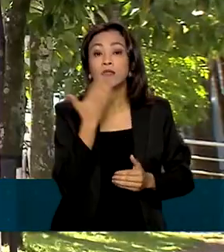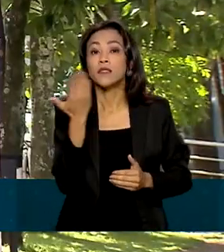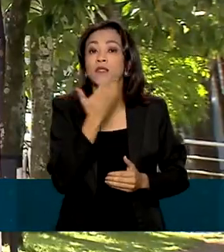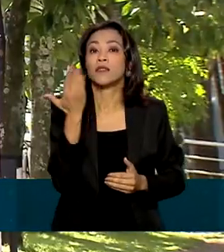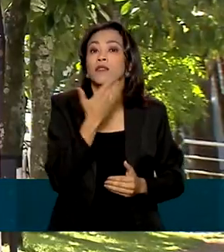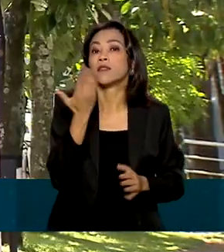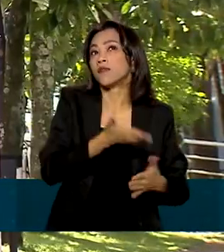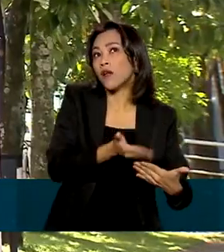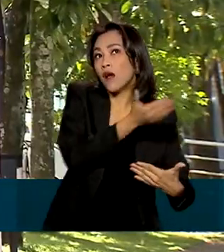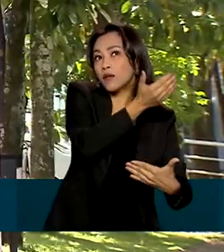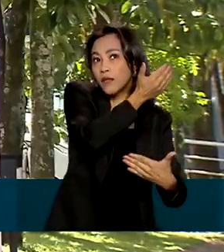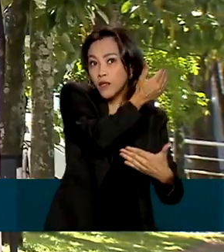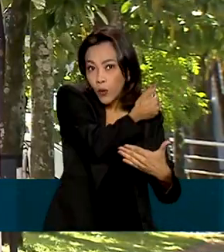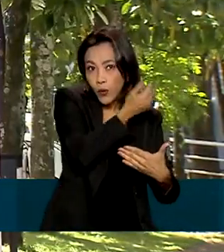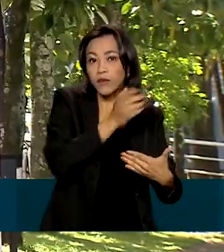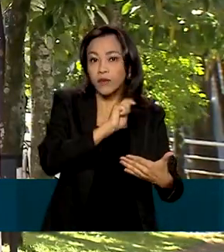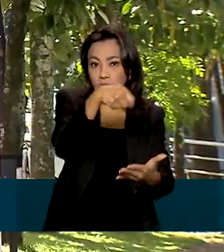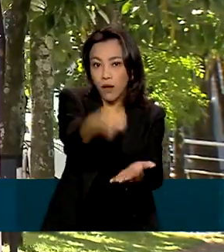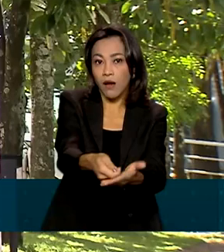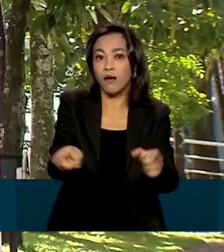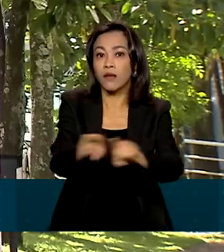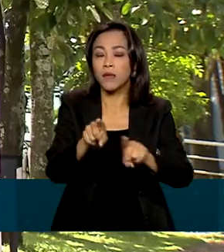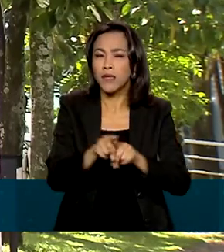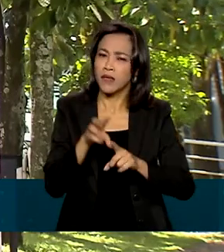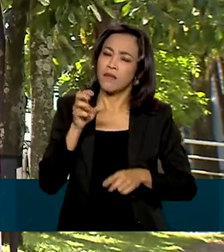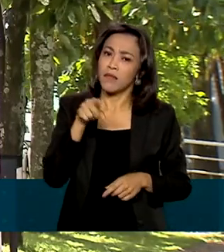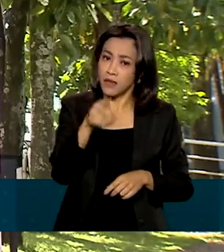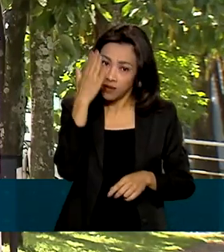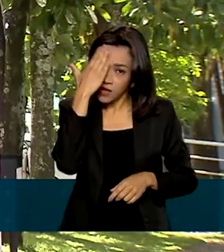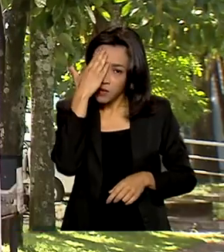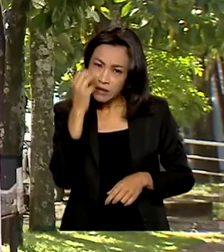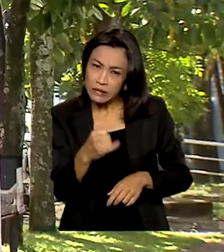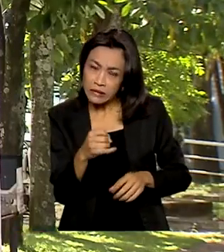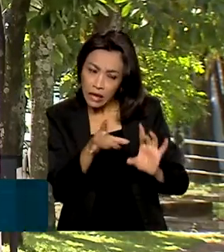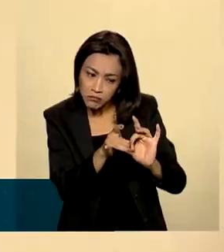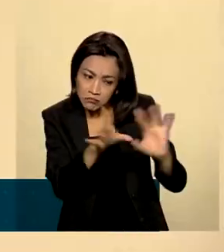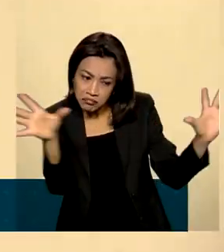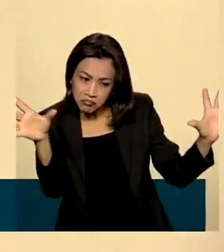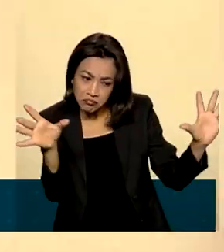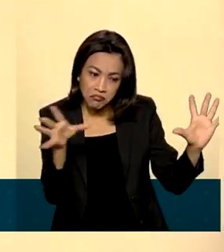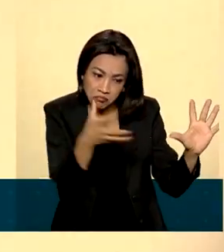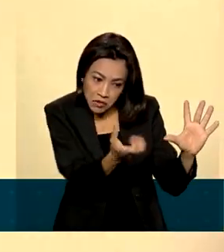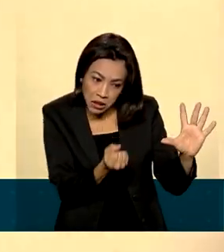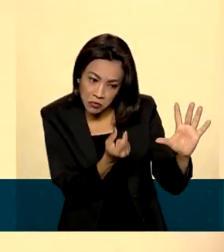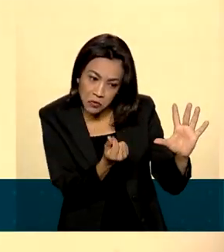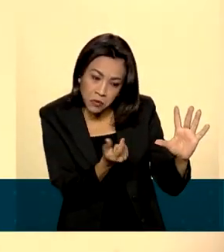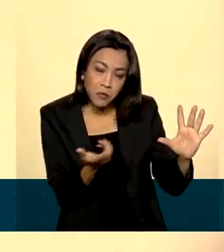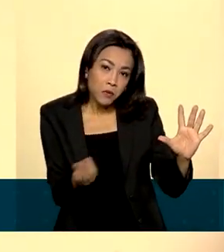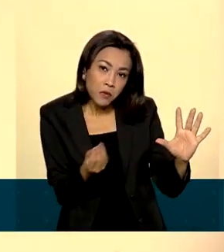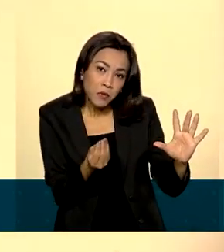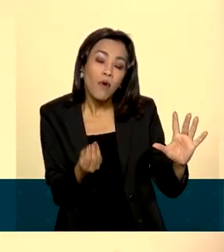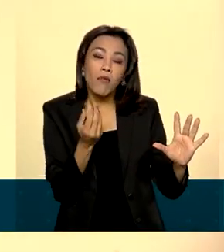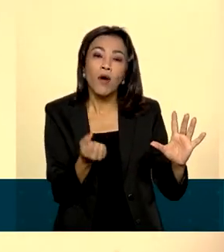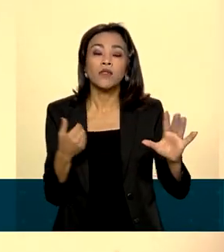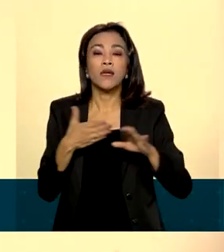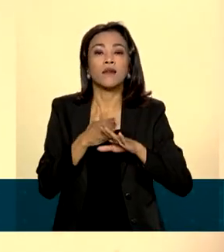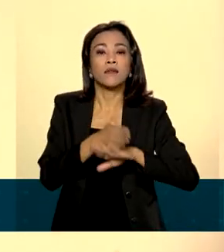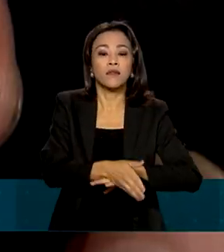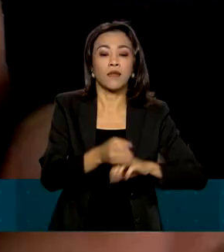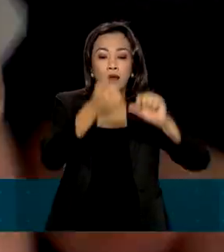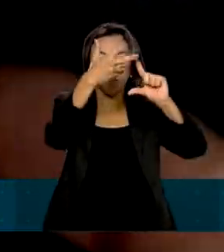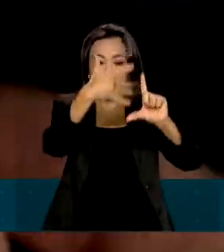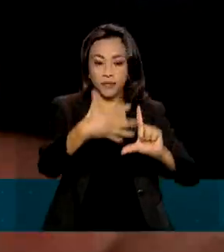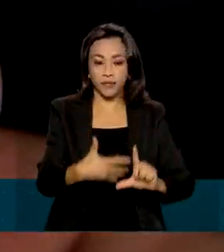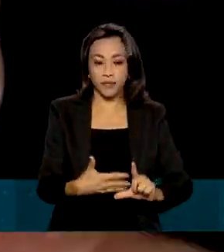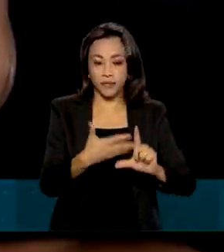de exercícios anteriores. E para saber se a restituição está disponível, o contribuinte pode acessar a página da Receita